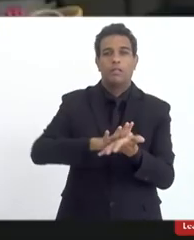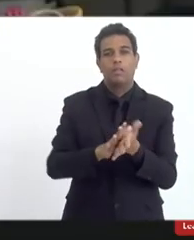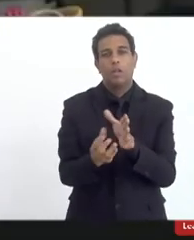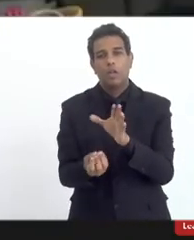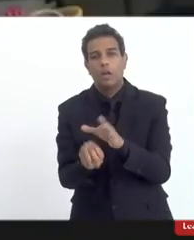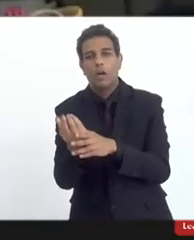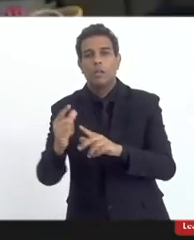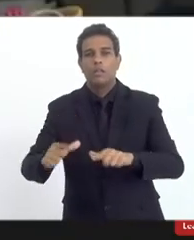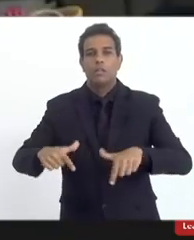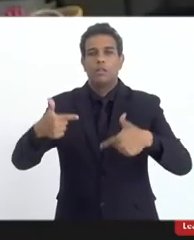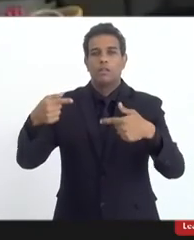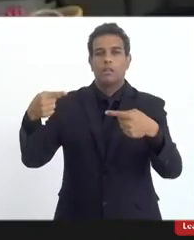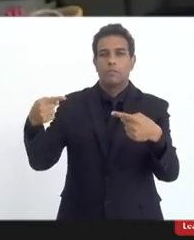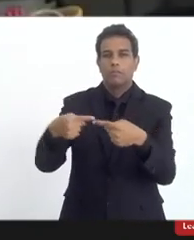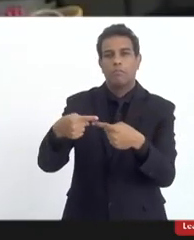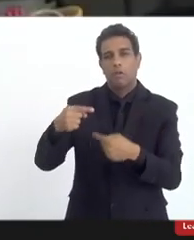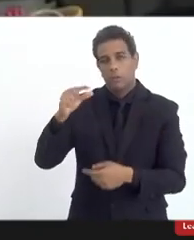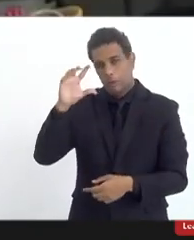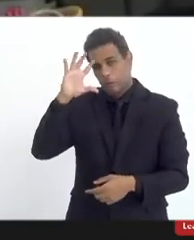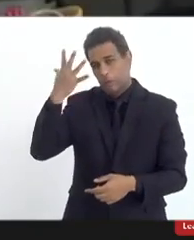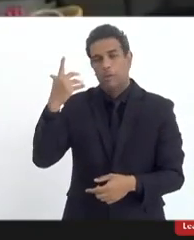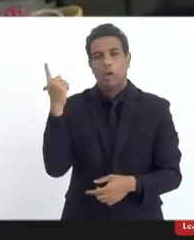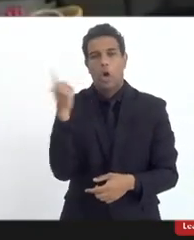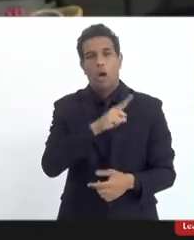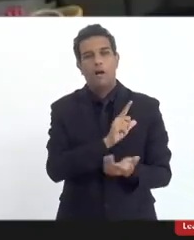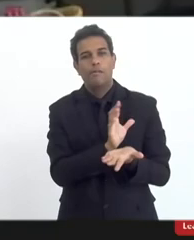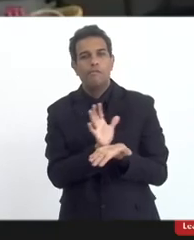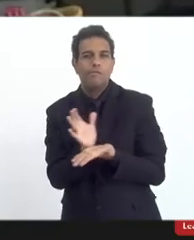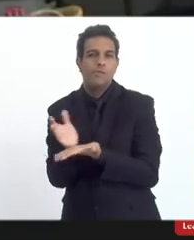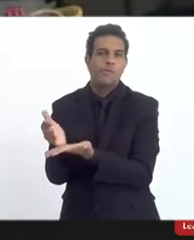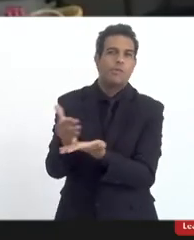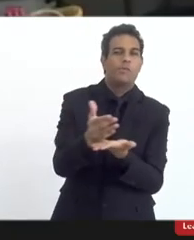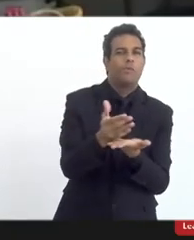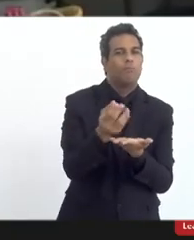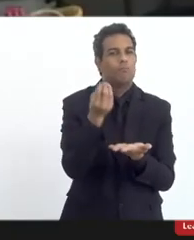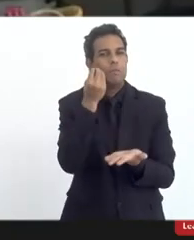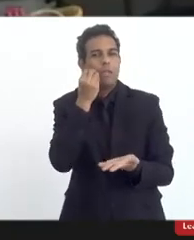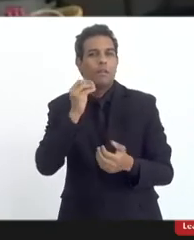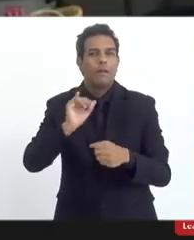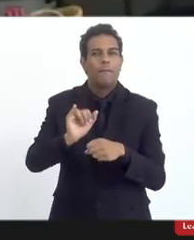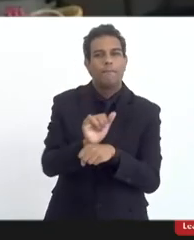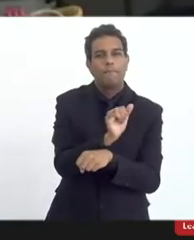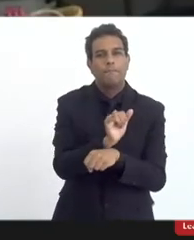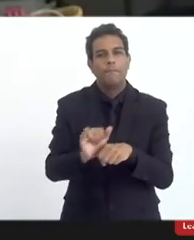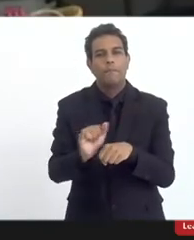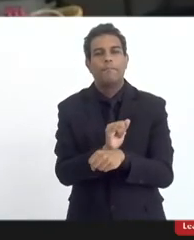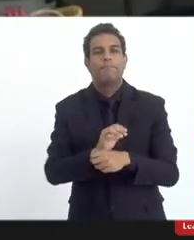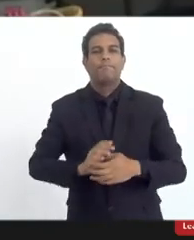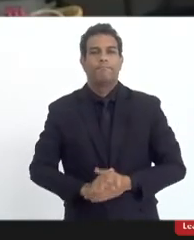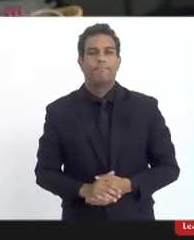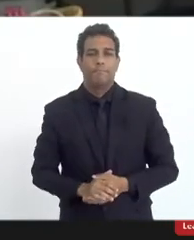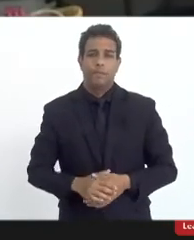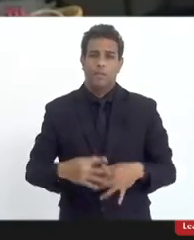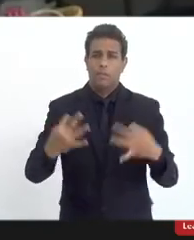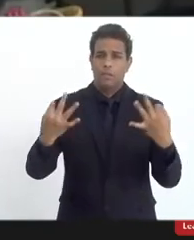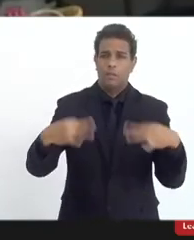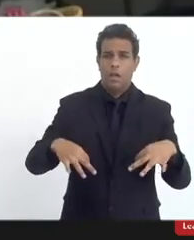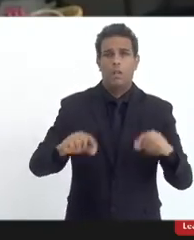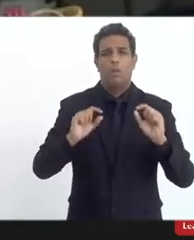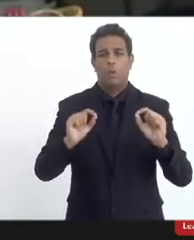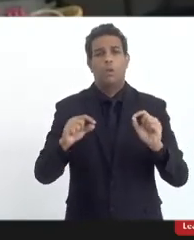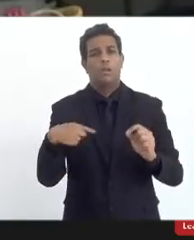ações pontuais pra poder tentar resolver aquela situação isso já é praxe né